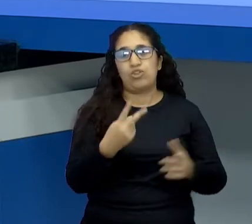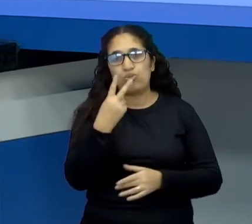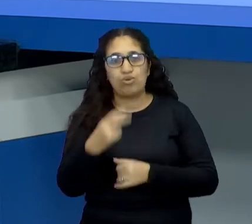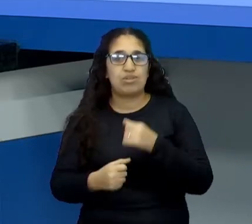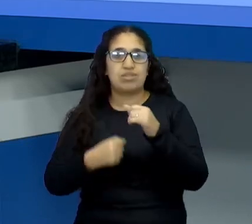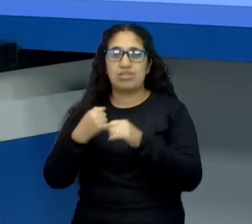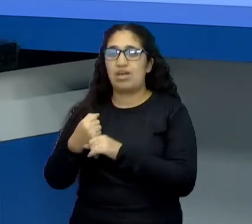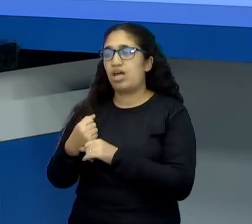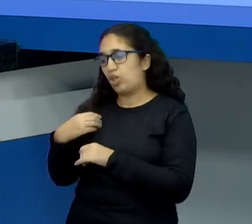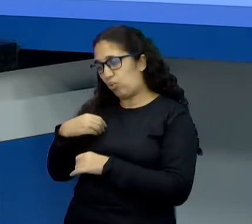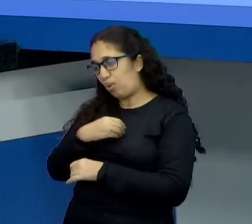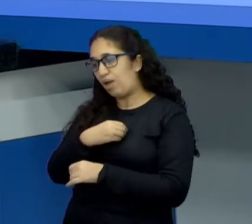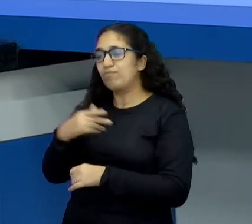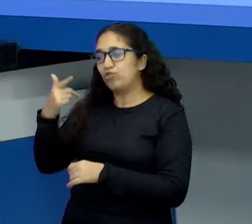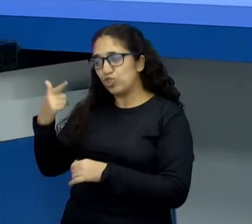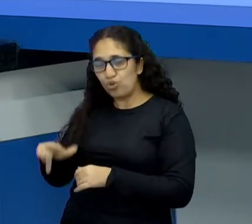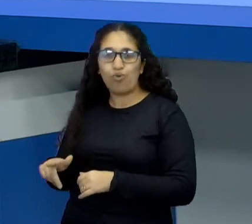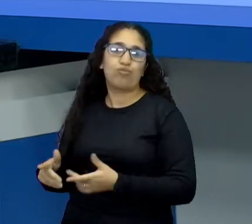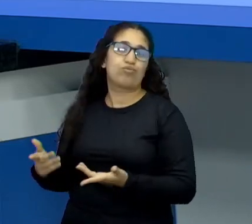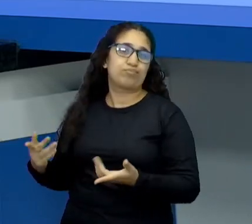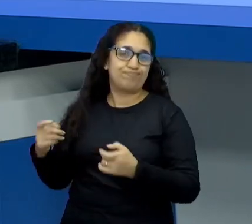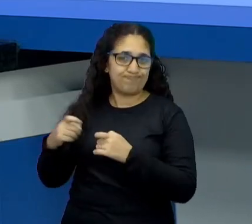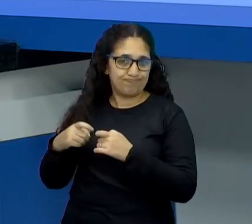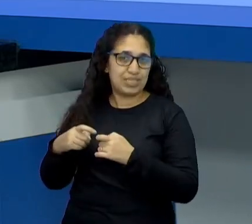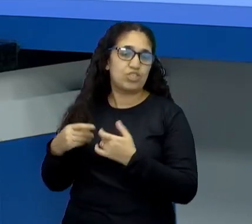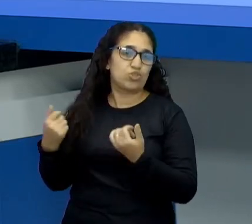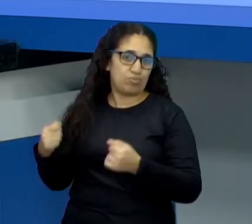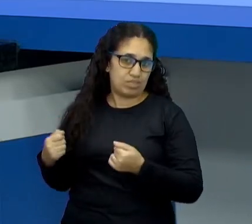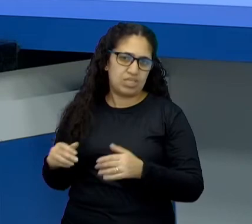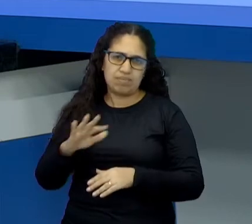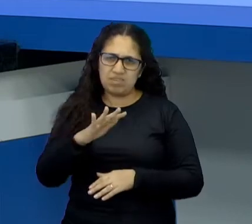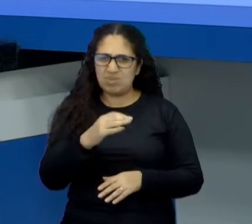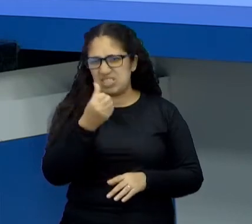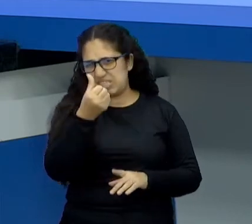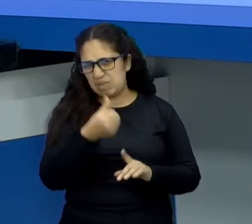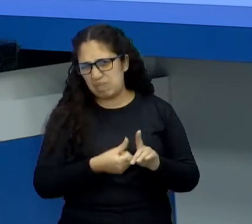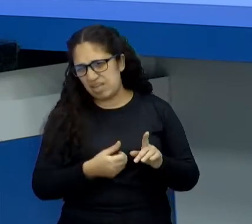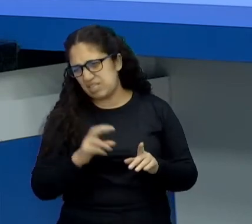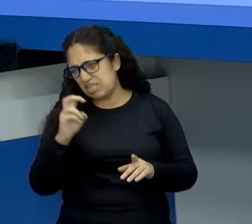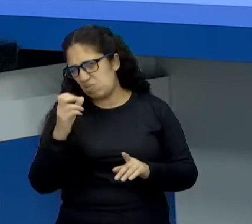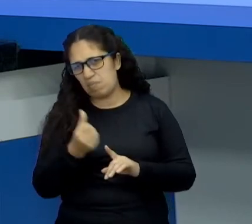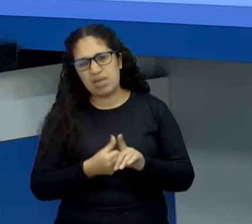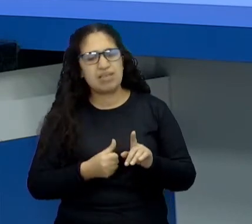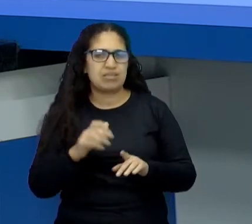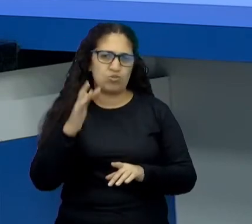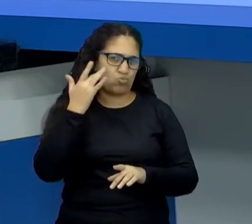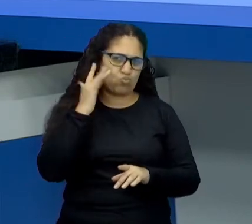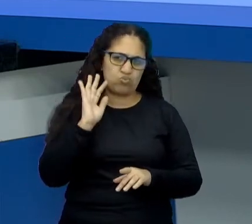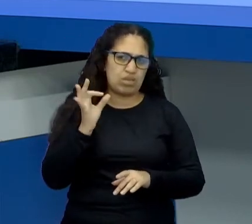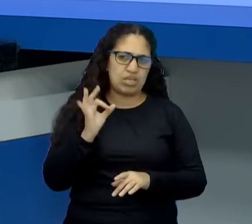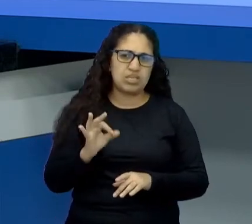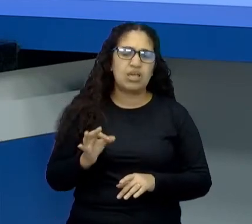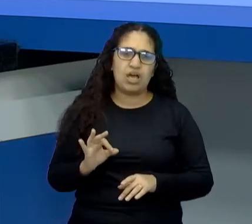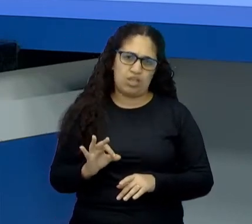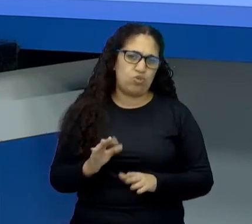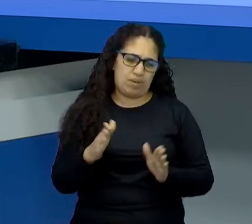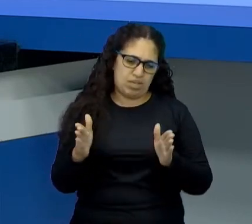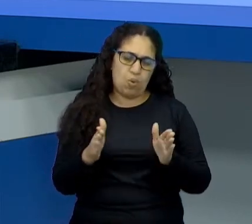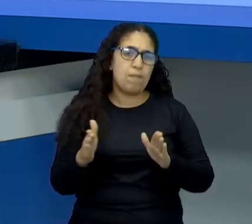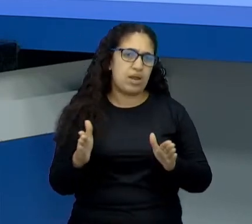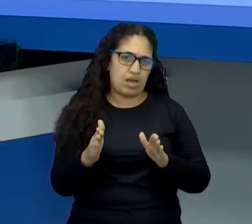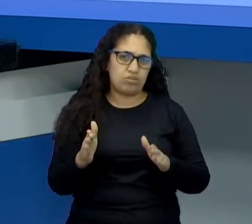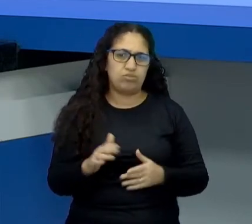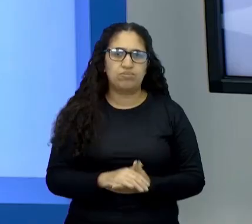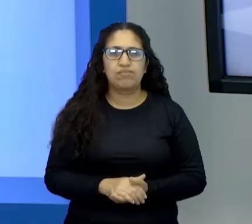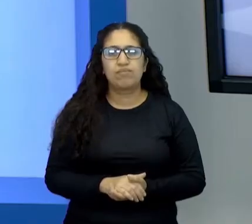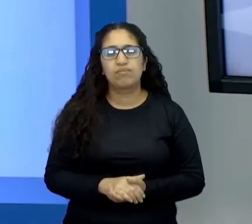que o exame médico, ele tem um prazo aí mesmo, né? De seis meses ou cinco meses. Eu não sei exatamente o prazo, mas ele tem esse prazo, né?